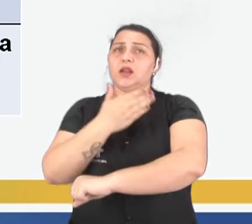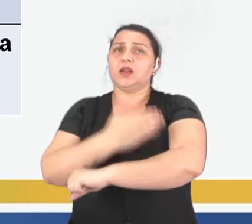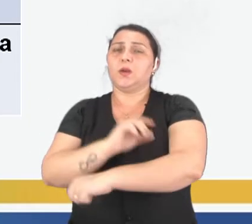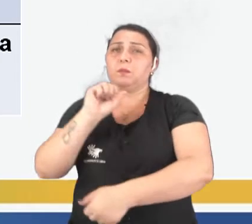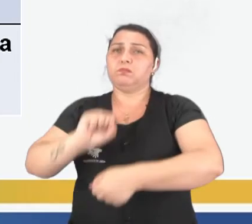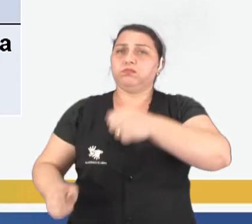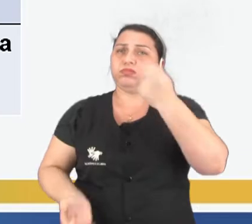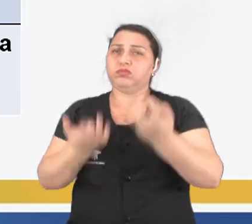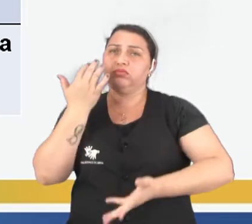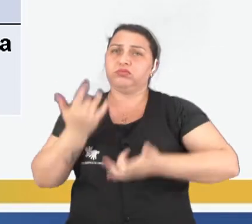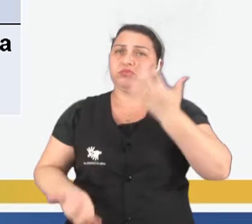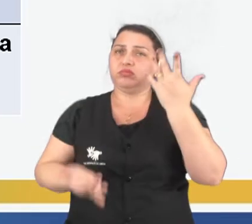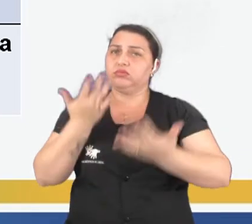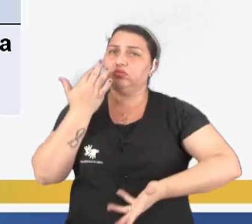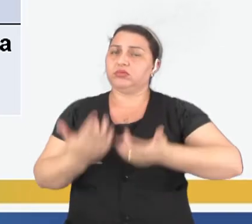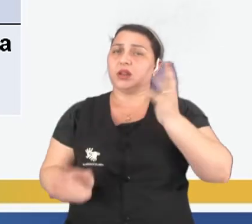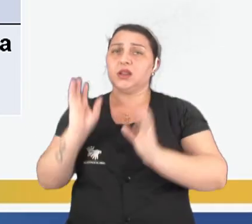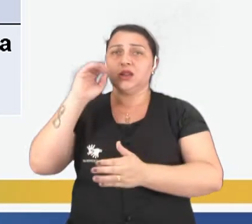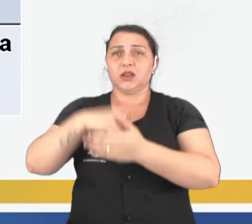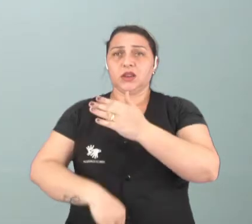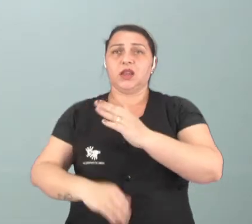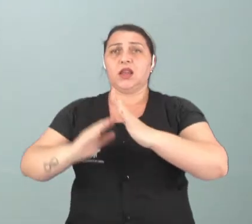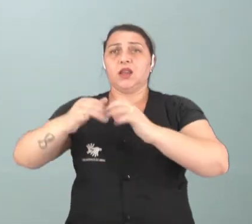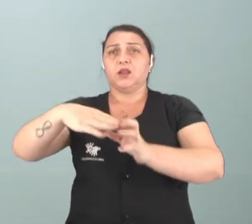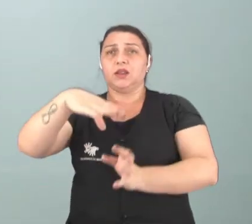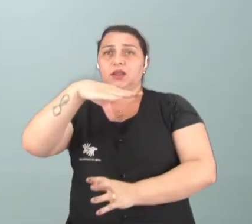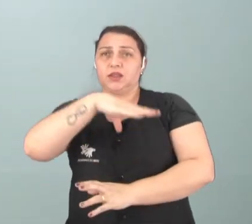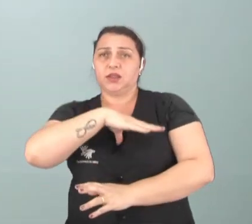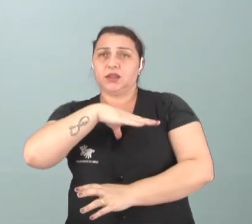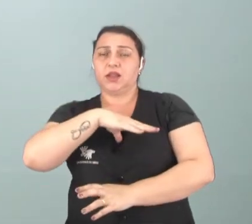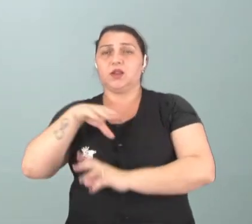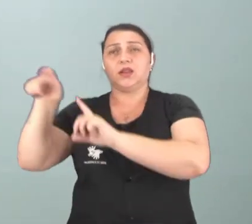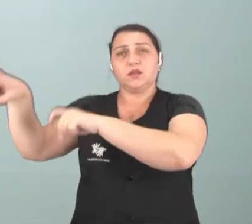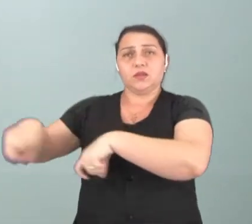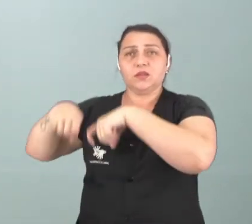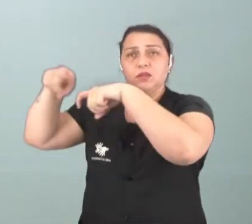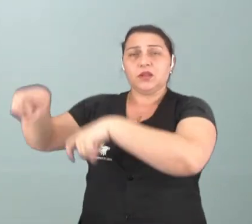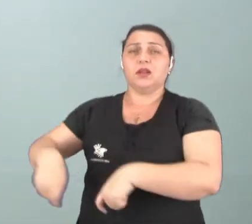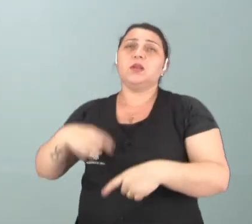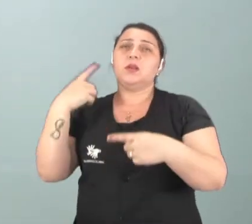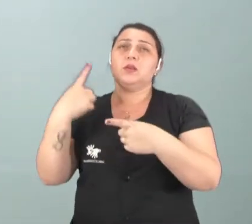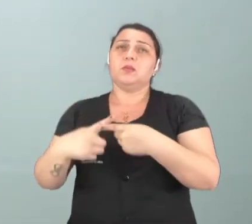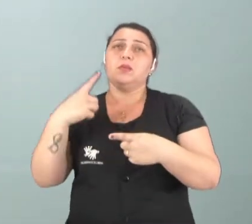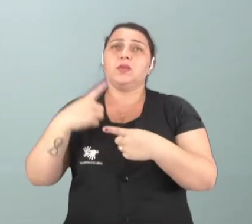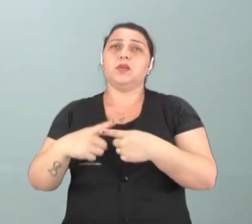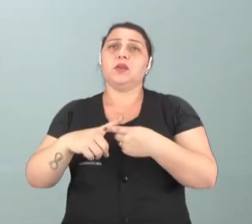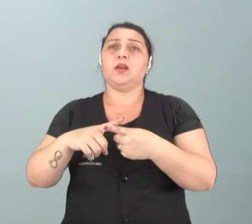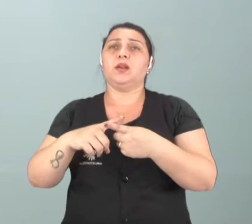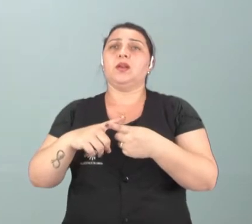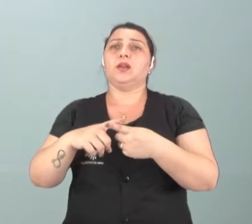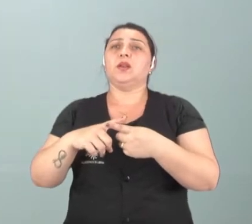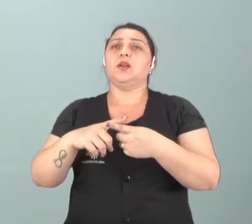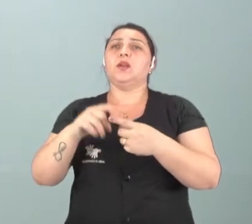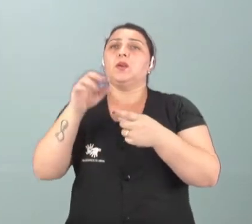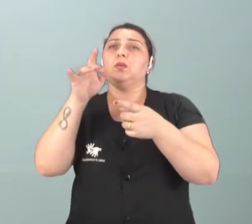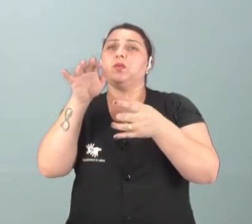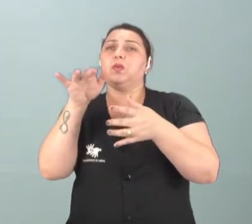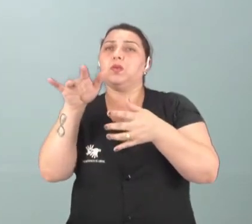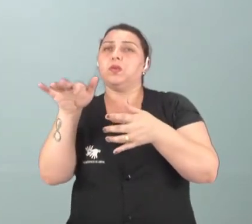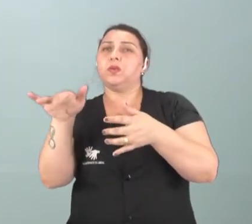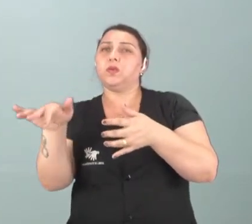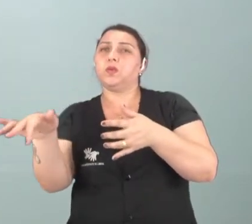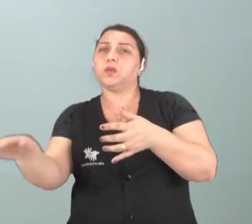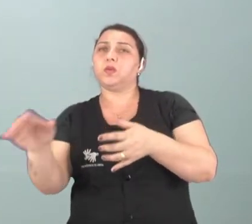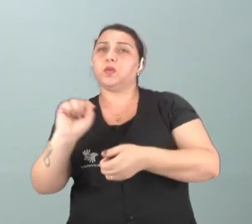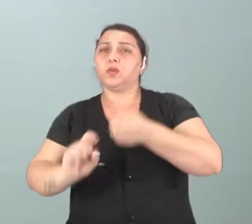queimada, em hipótese alguma, dentro da cidade ou na zona rural. Porque essa folíge que é jogada na atmosfera,